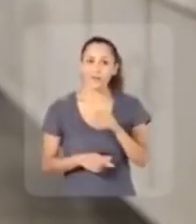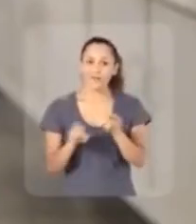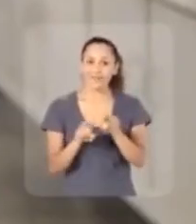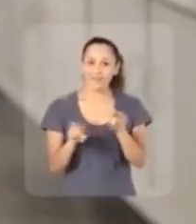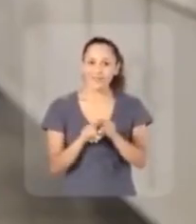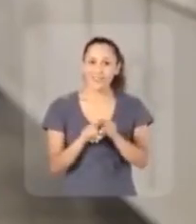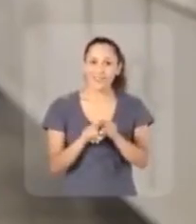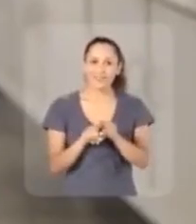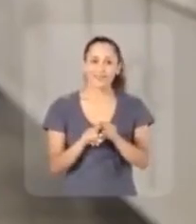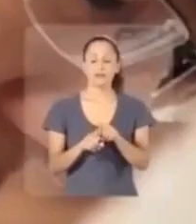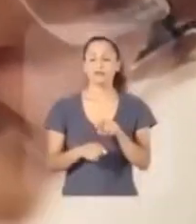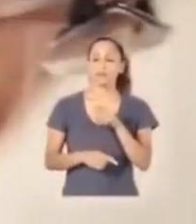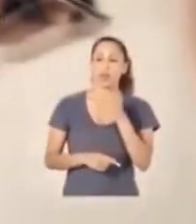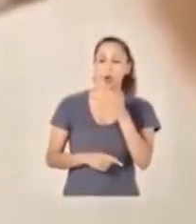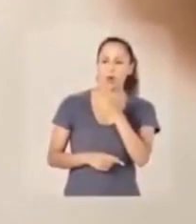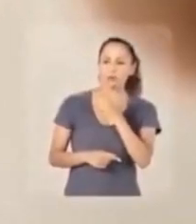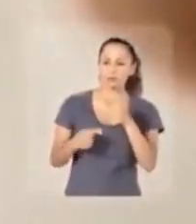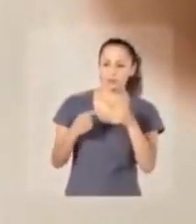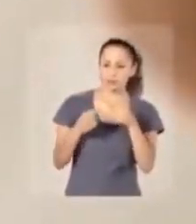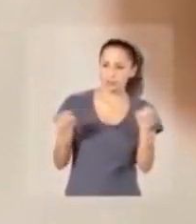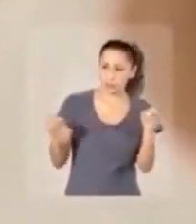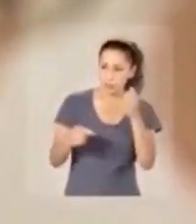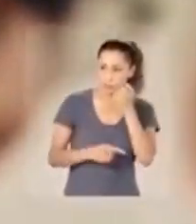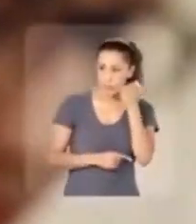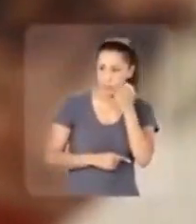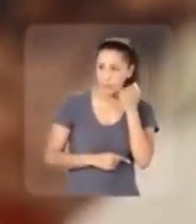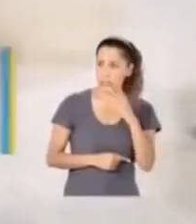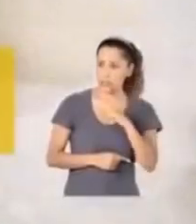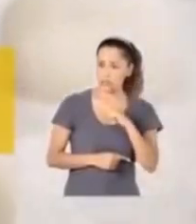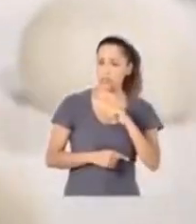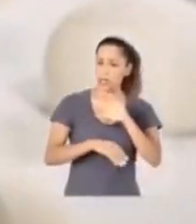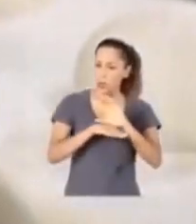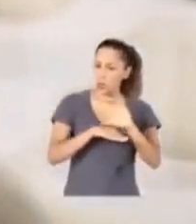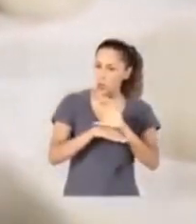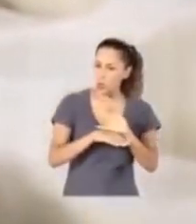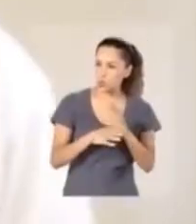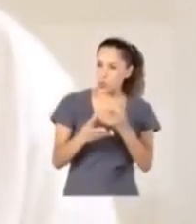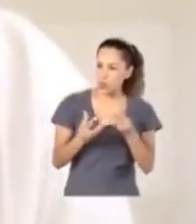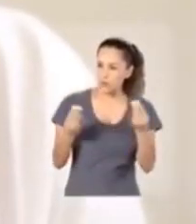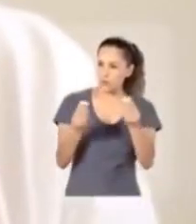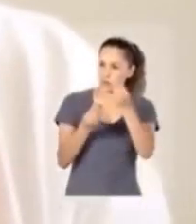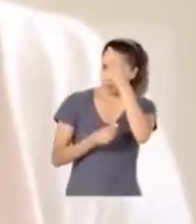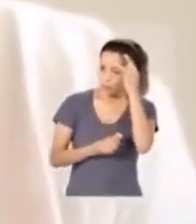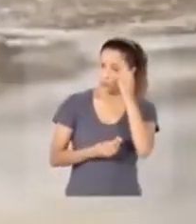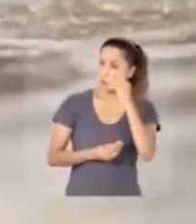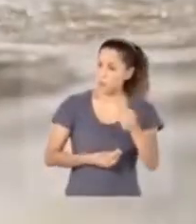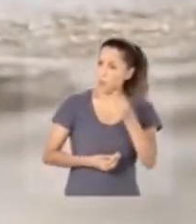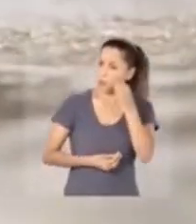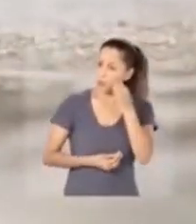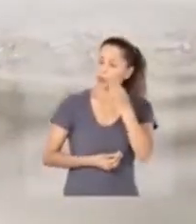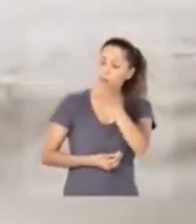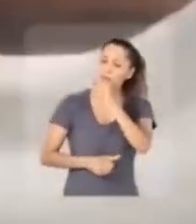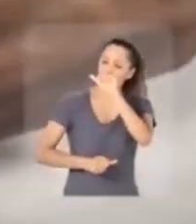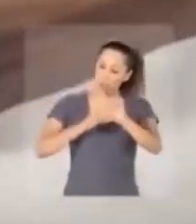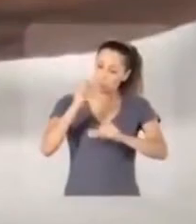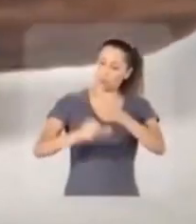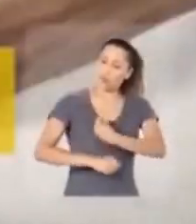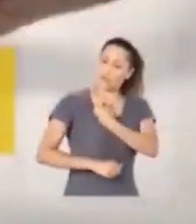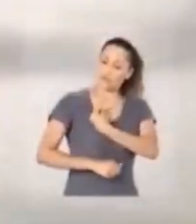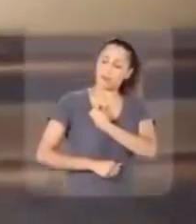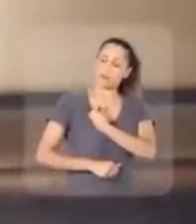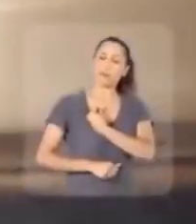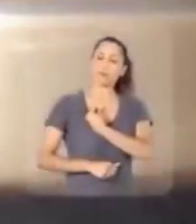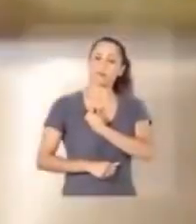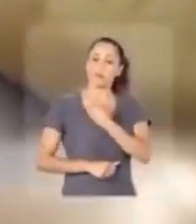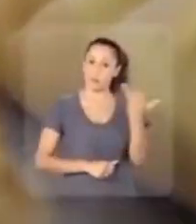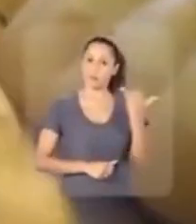Ela falou, calma, nós estamos aqui inaugurando uma padaria, onde essa padaria vai qualificar pessoas. Esse curso é uma oportunidade para você mudar de vida,